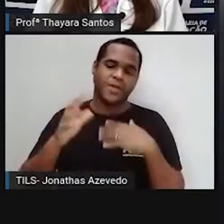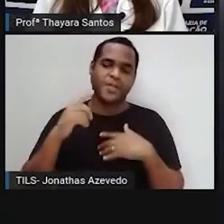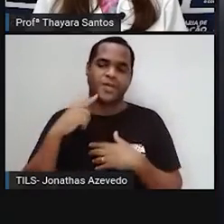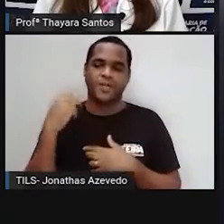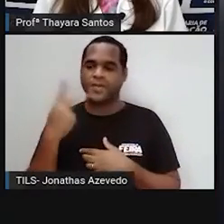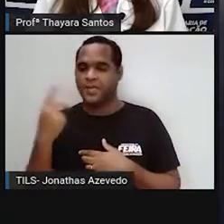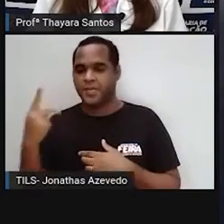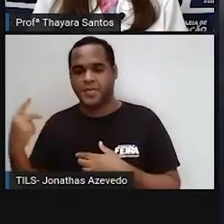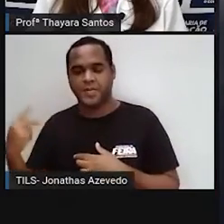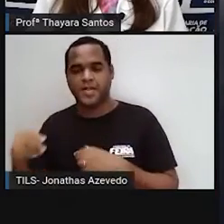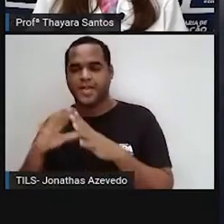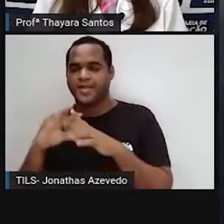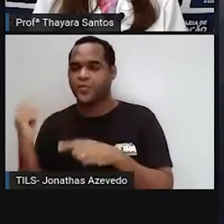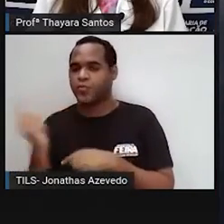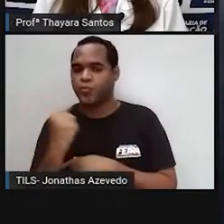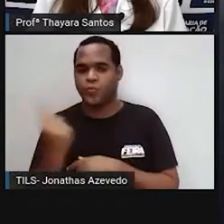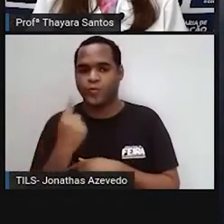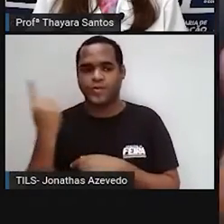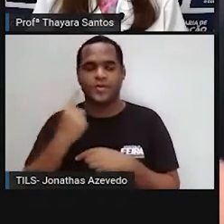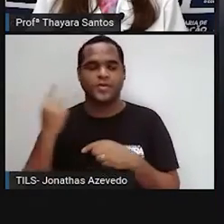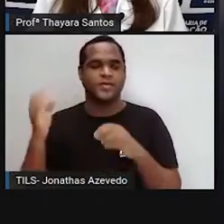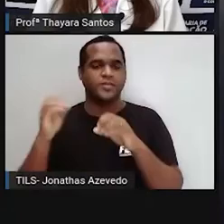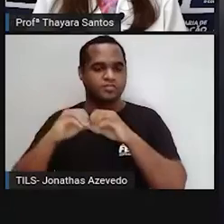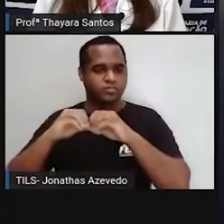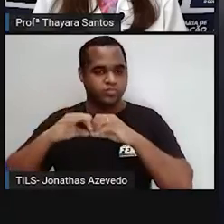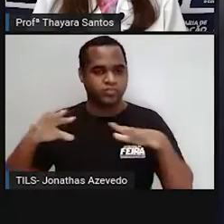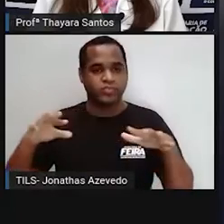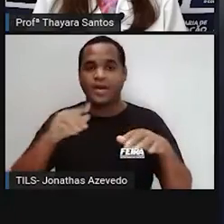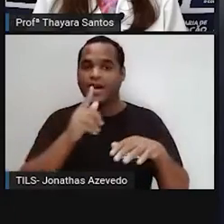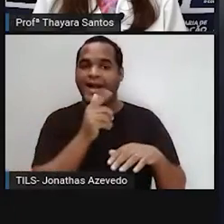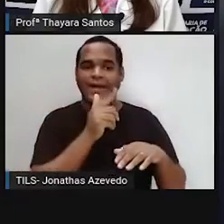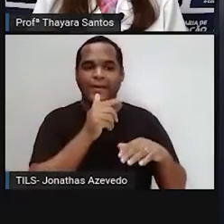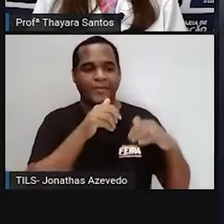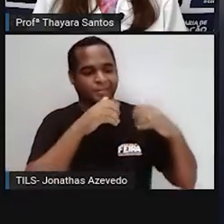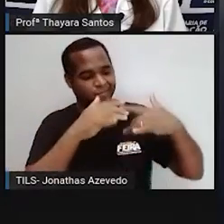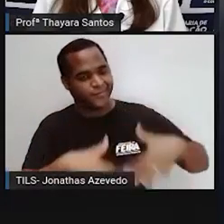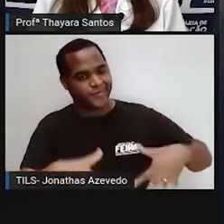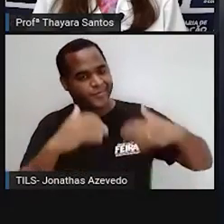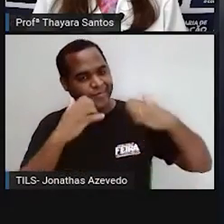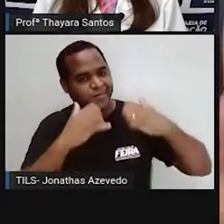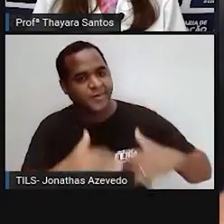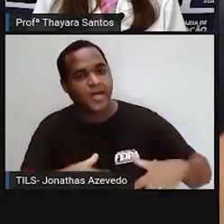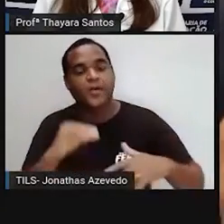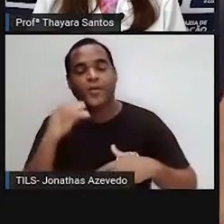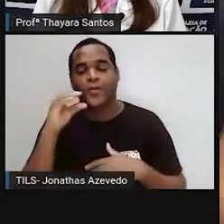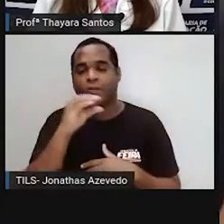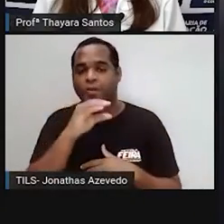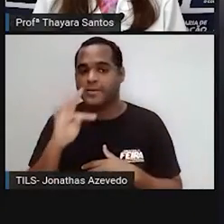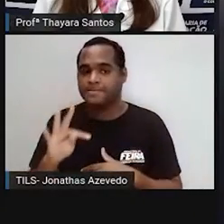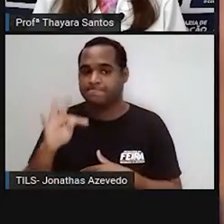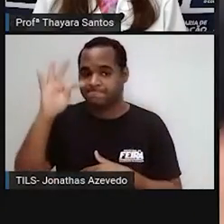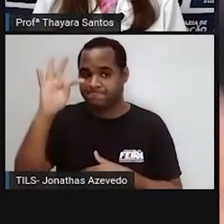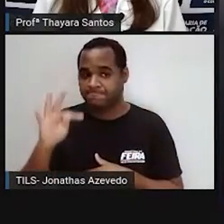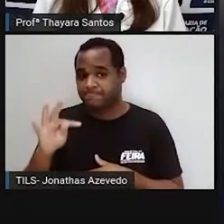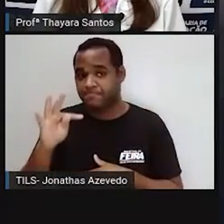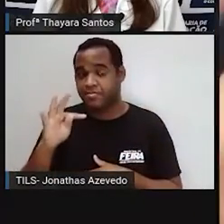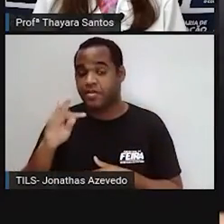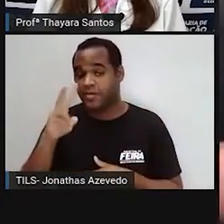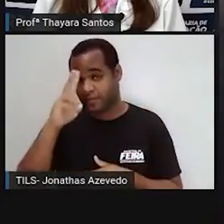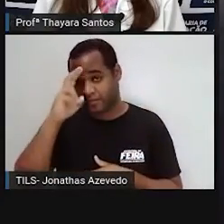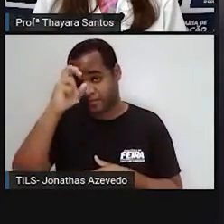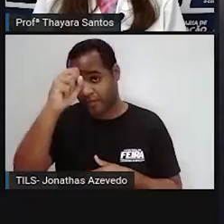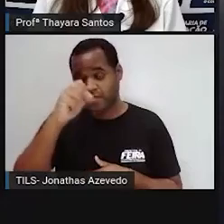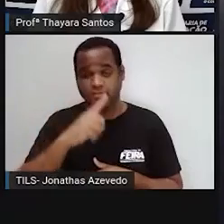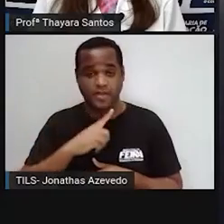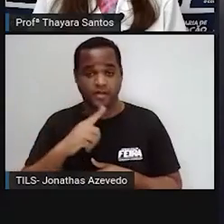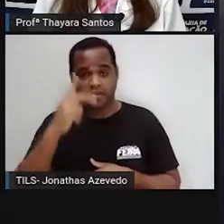casas, né? A gente vê inundações, a gente vê essas ondas de calor, inclusive, afetando muito